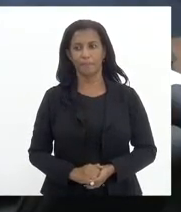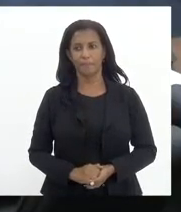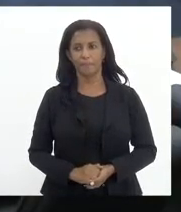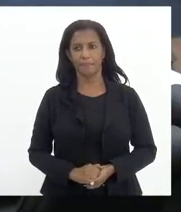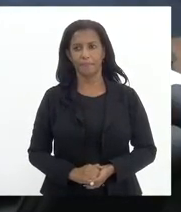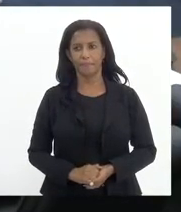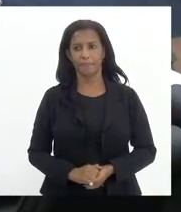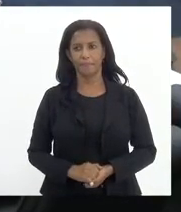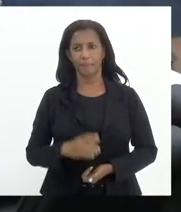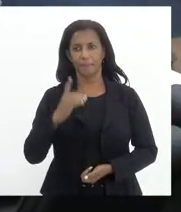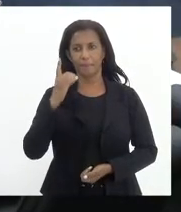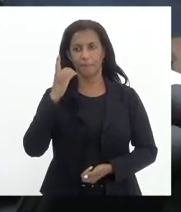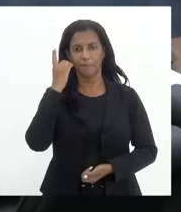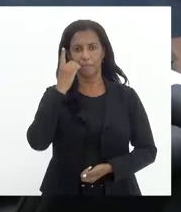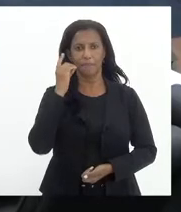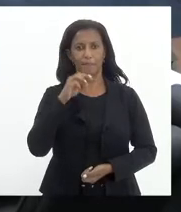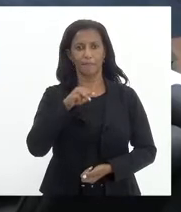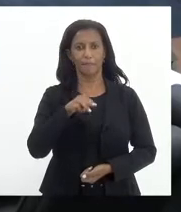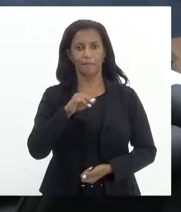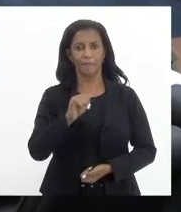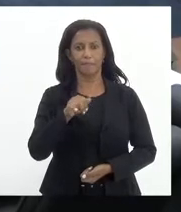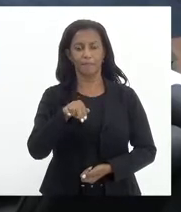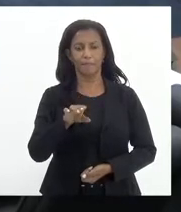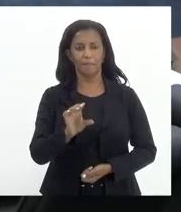Deputado Carlos Mink.